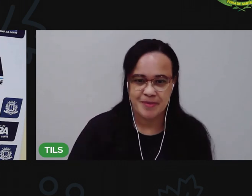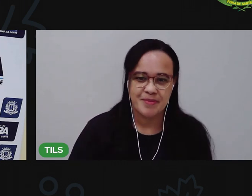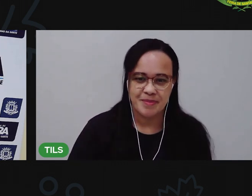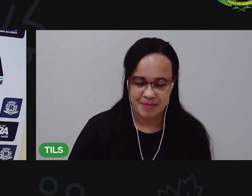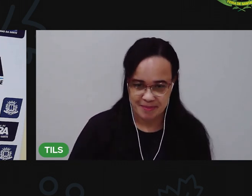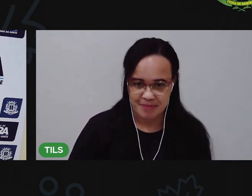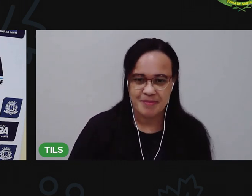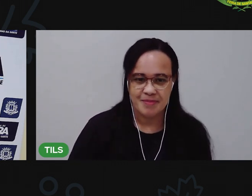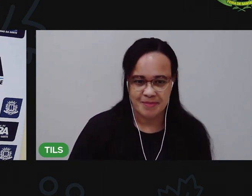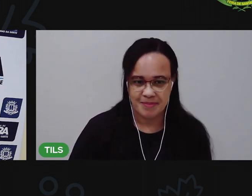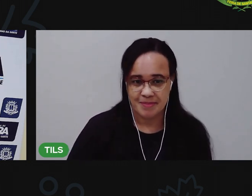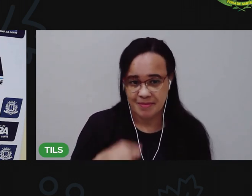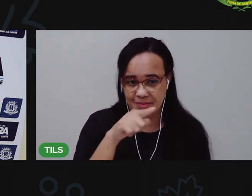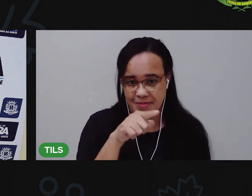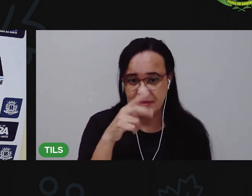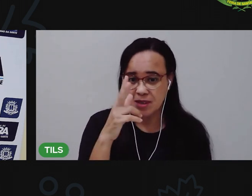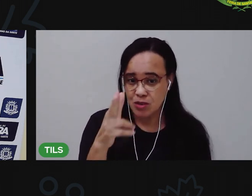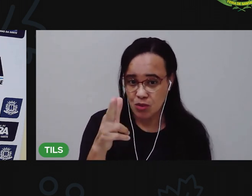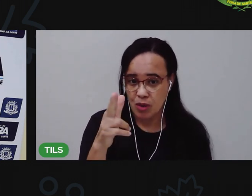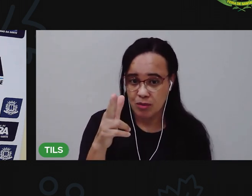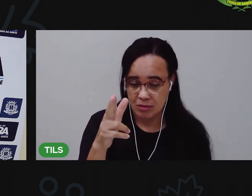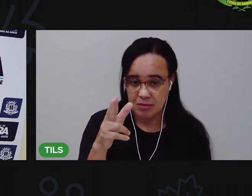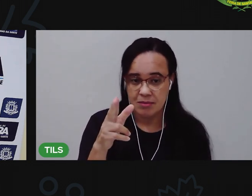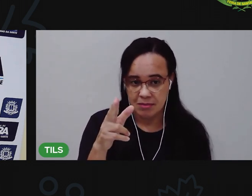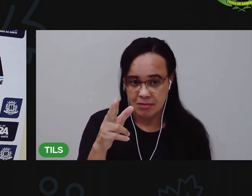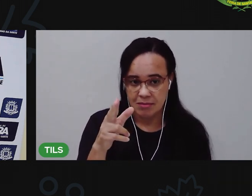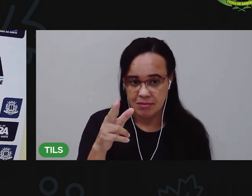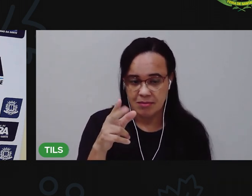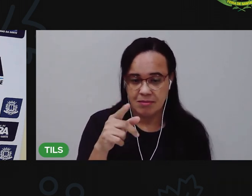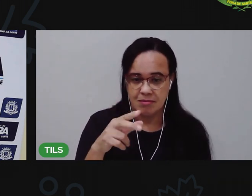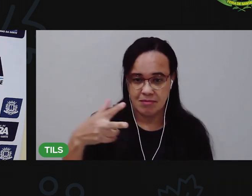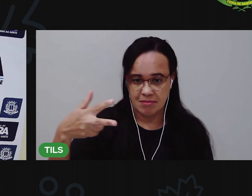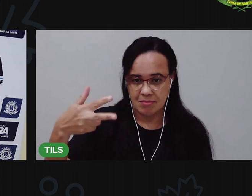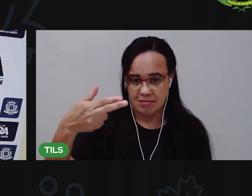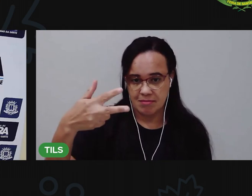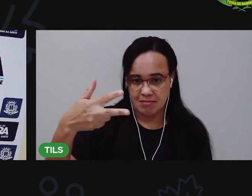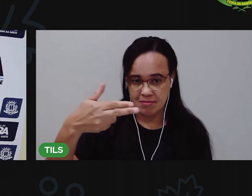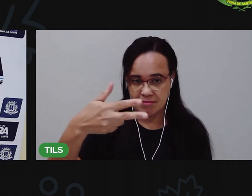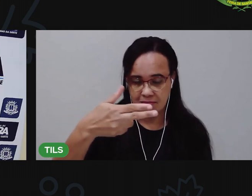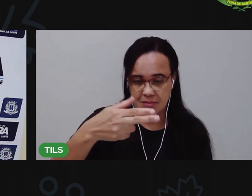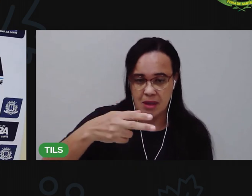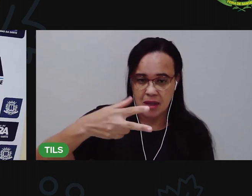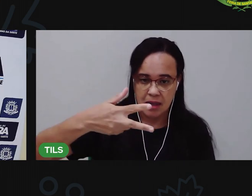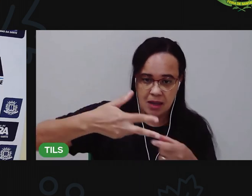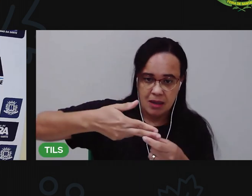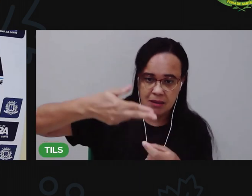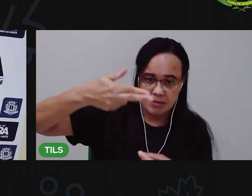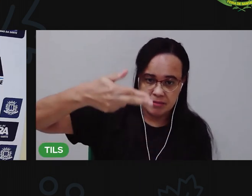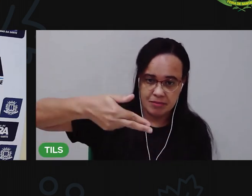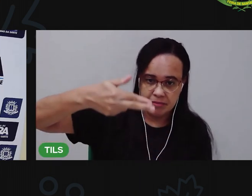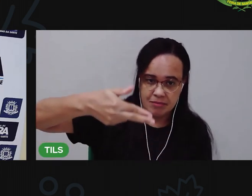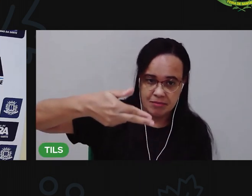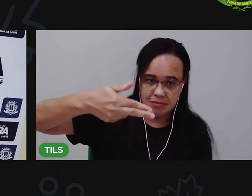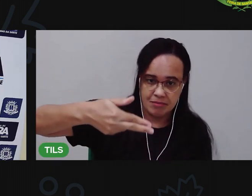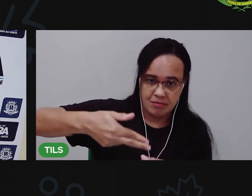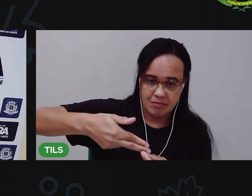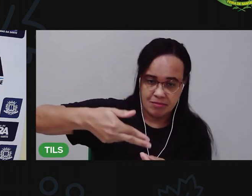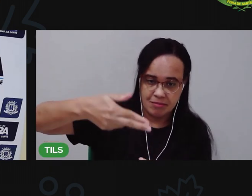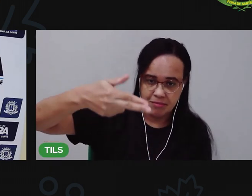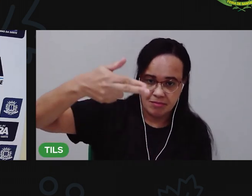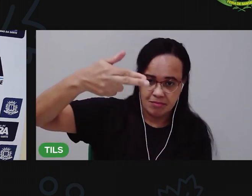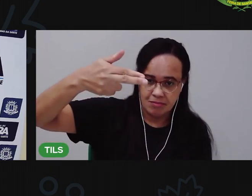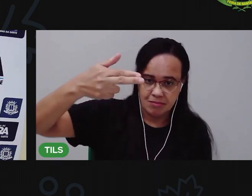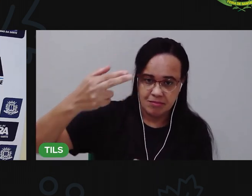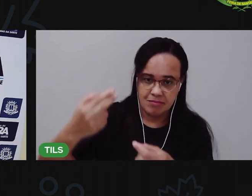Olha como eu fiz. Peguei a tesoura, prendi a ponta do barbante e trouxe ela para o